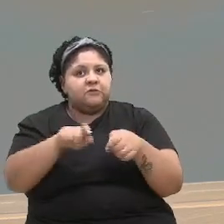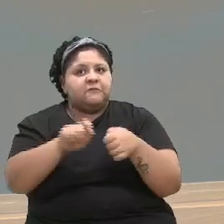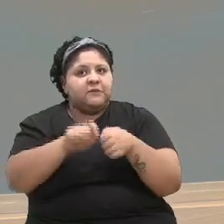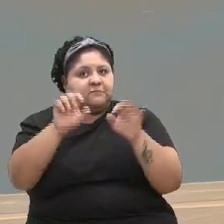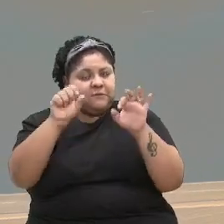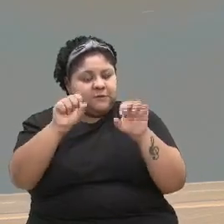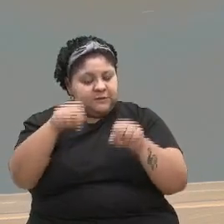Obrigada. Obrigada. Obrigada. Obrigada.